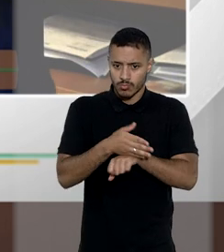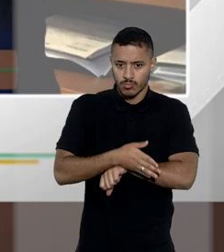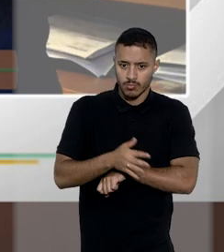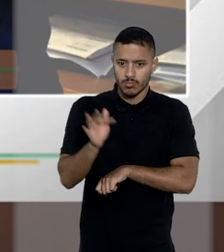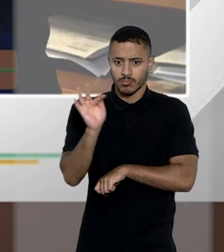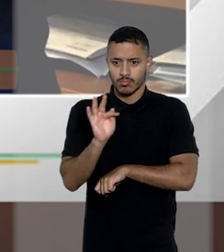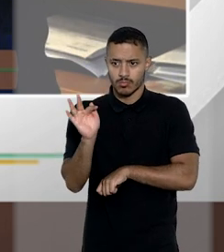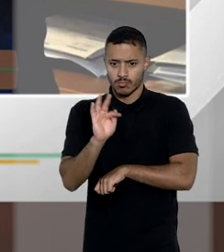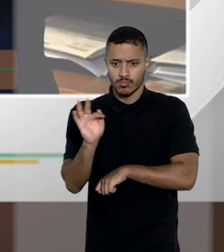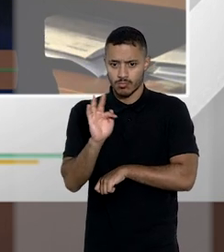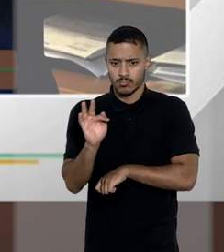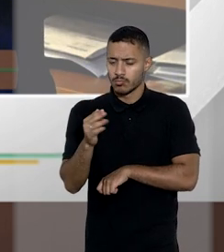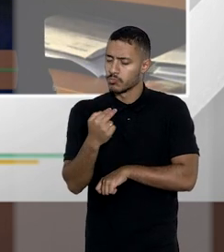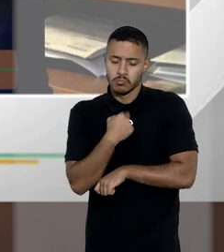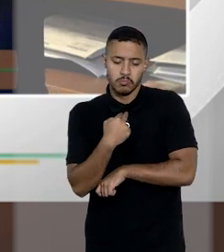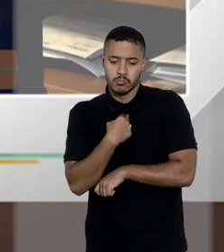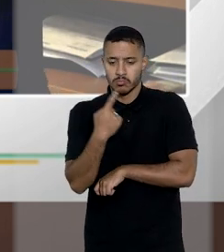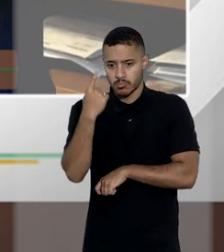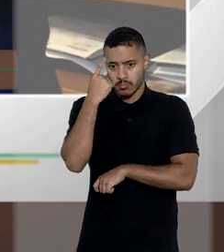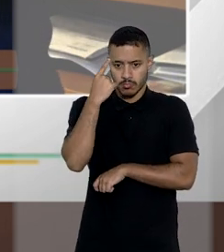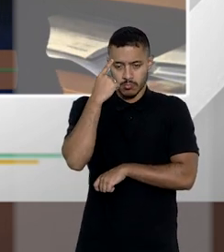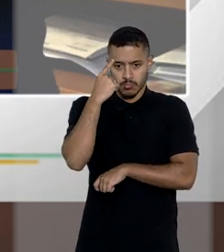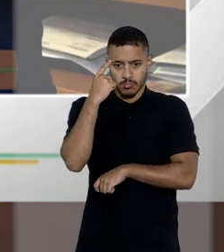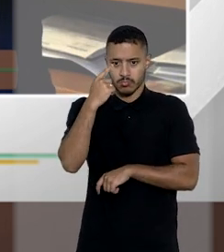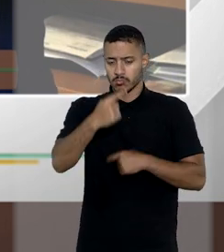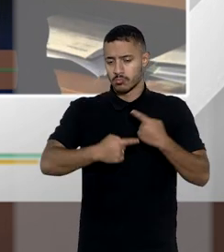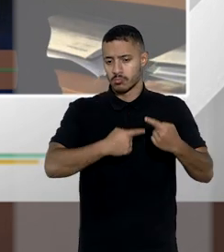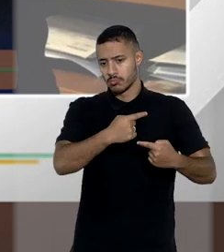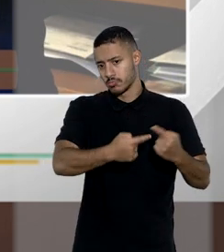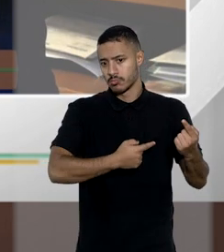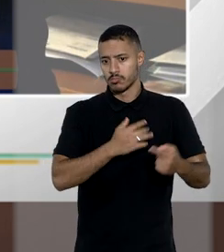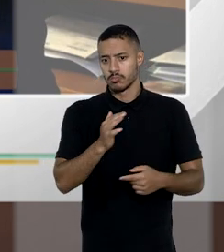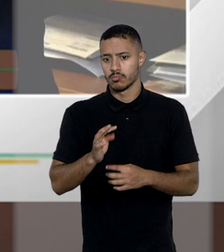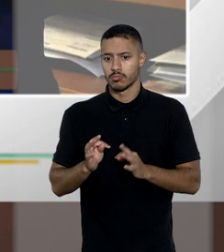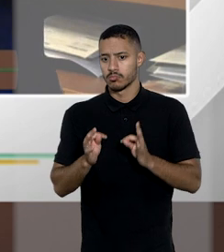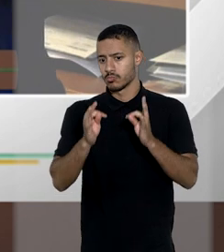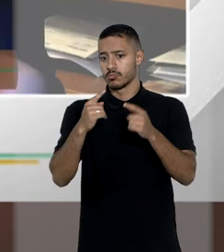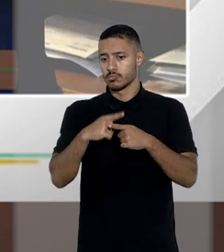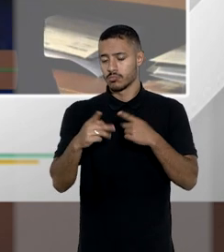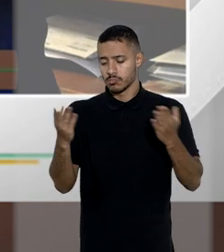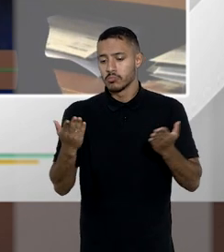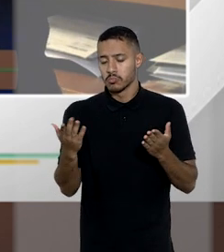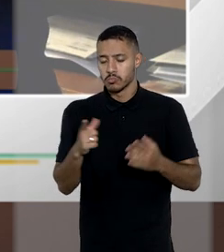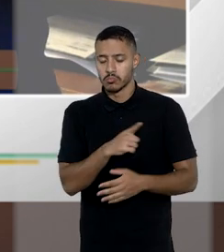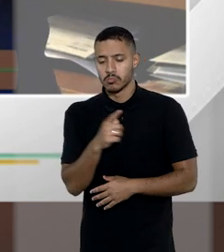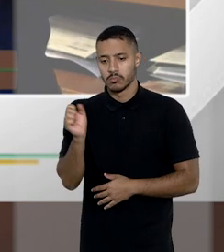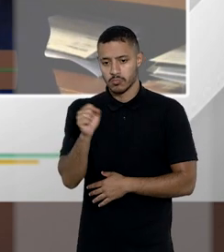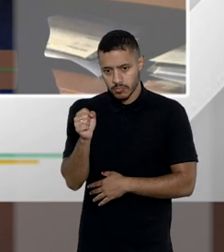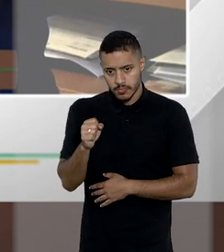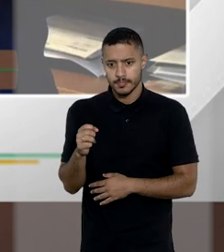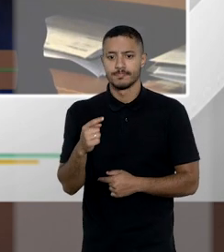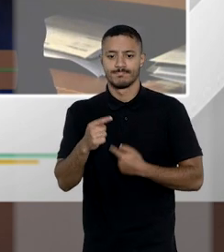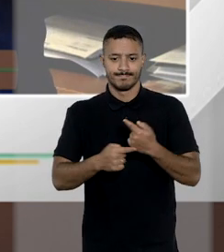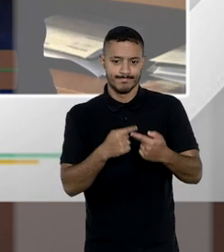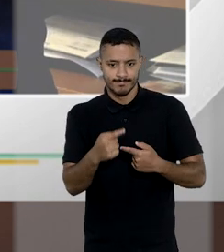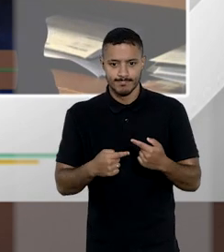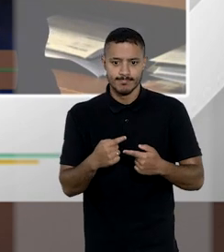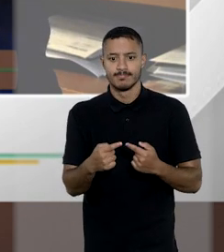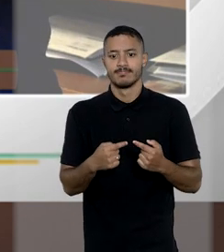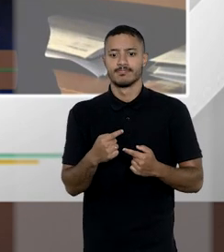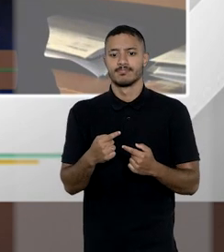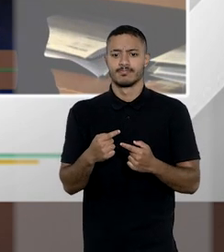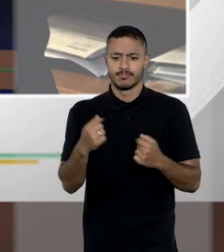em que eu ingressei na faculdade não podia pensar na herança digital mas ela hoje é uma realidade e a herança digital